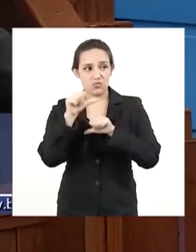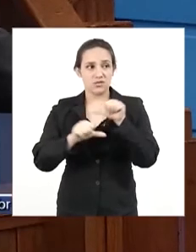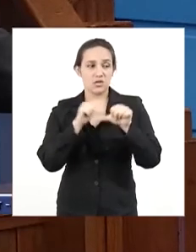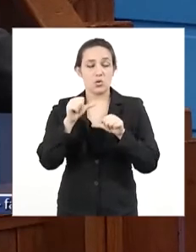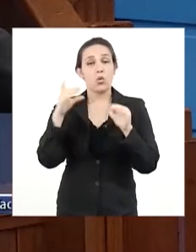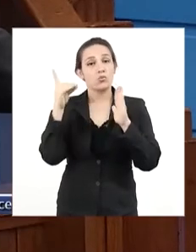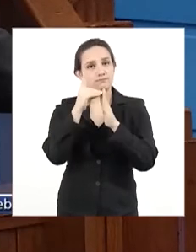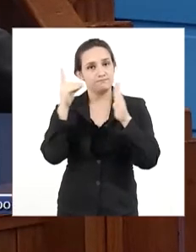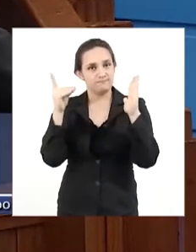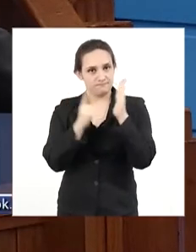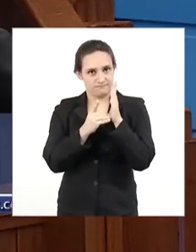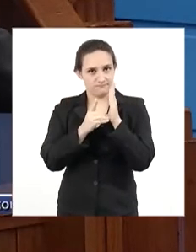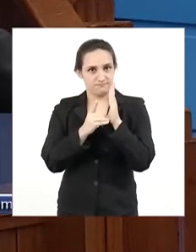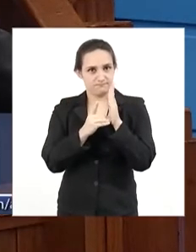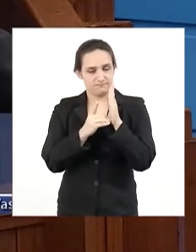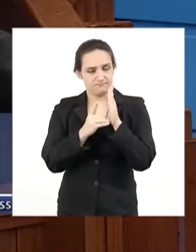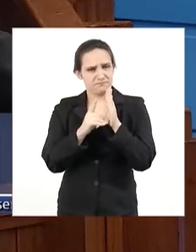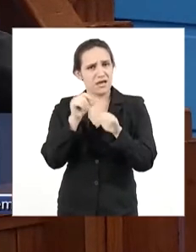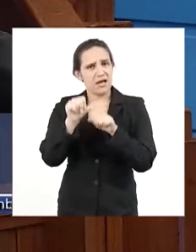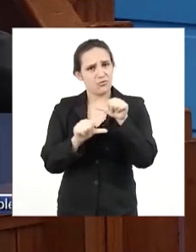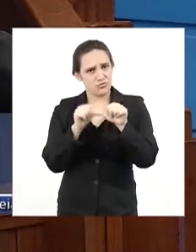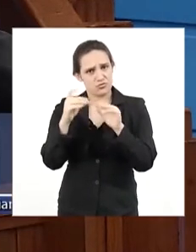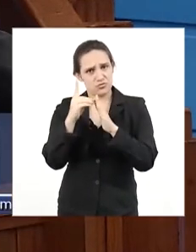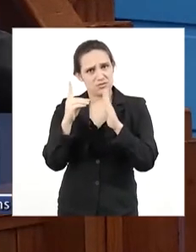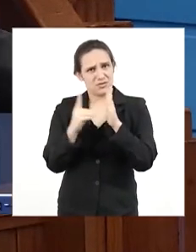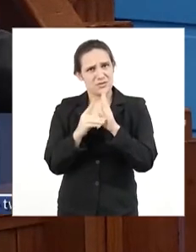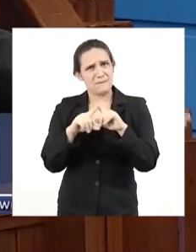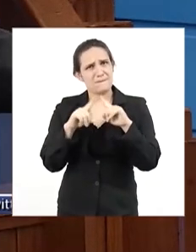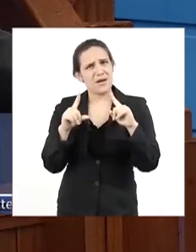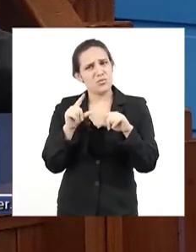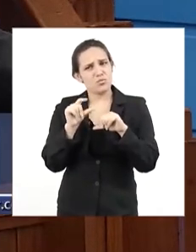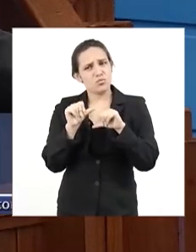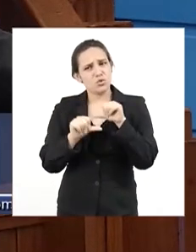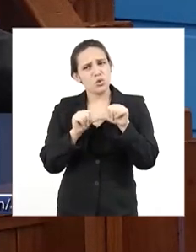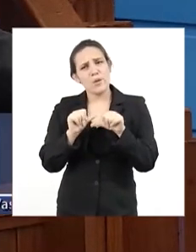alterou, mas não mudou praticamente nada